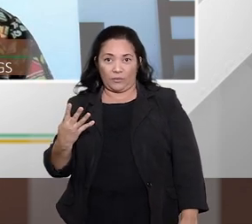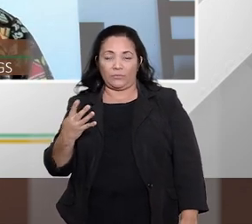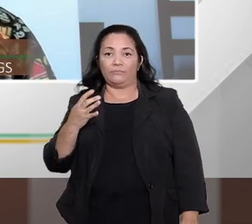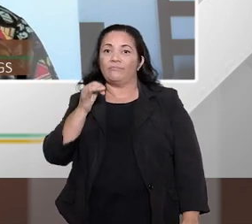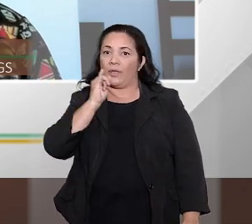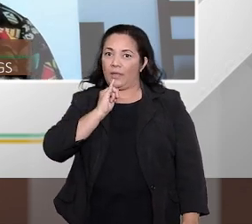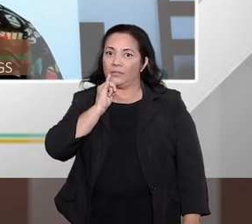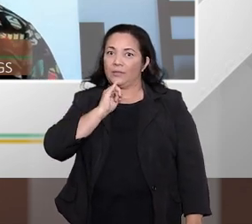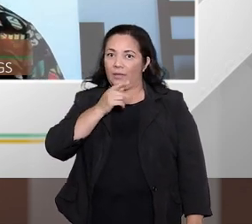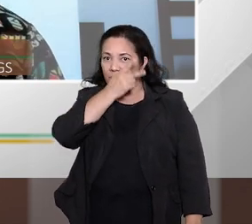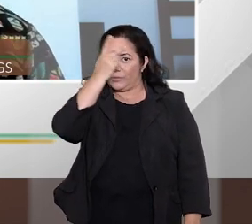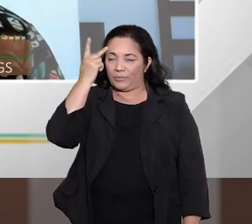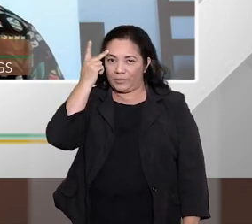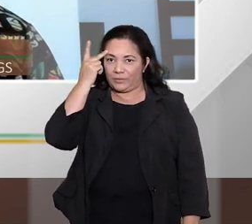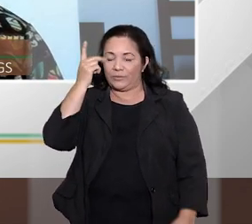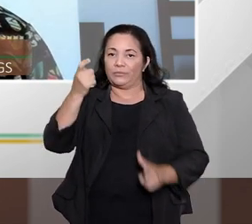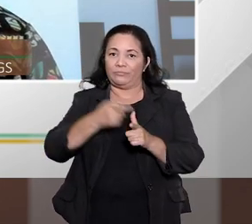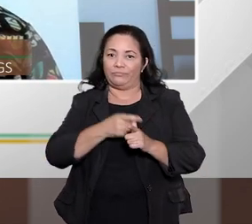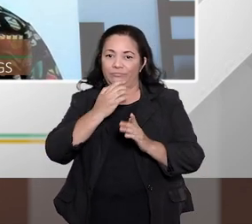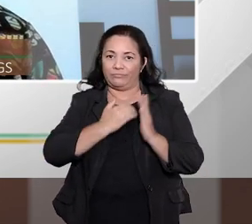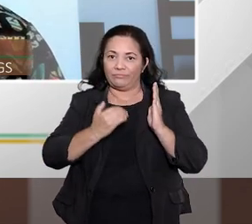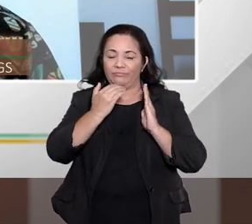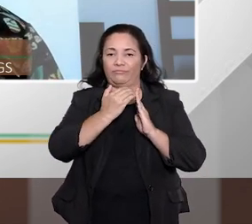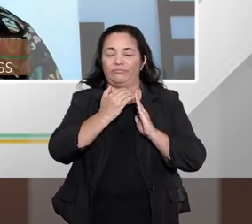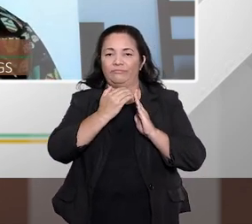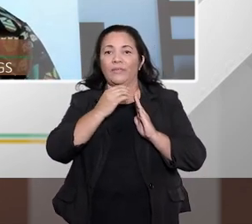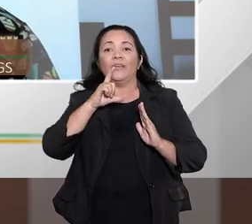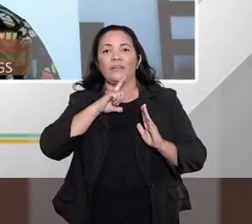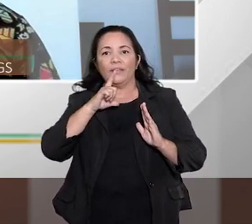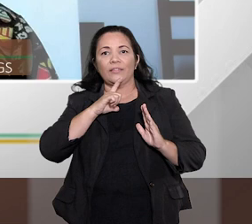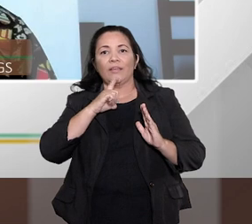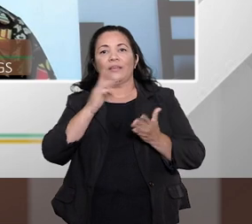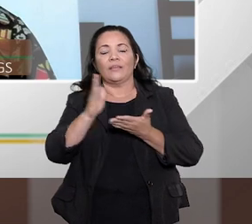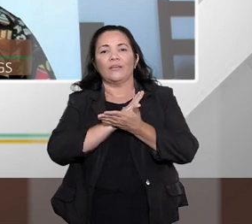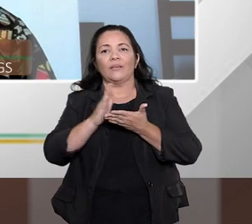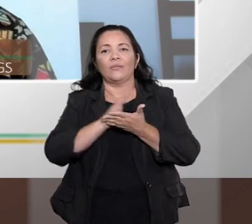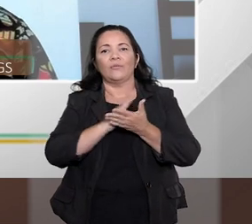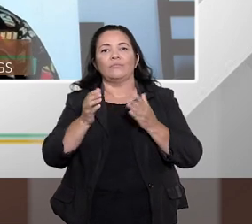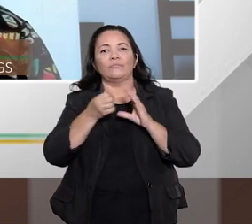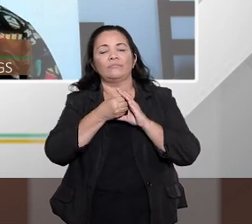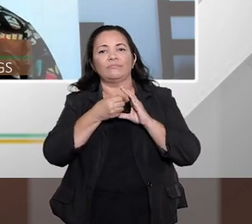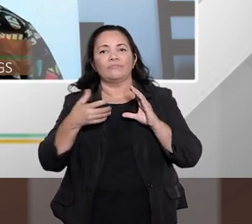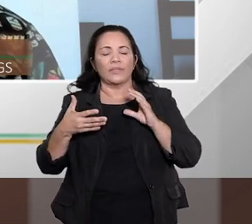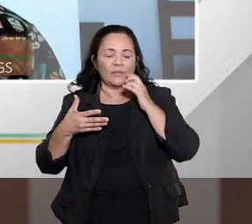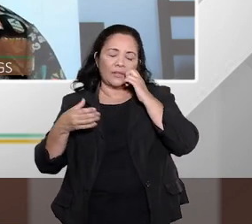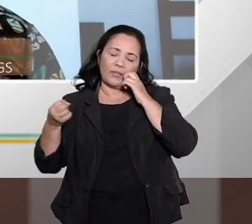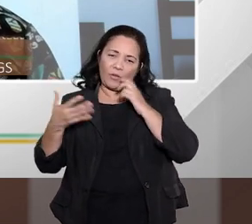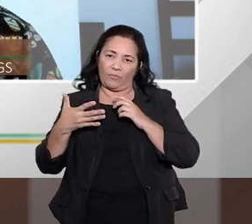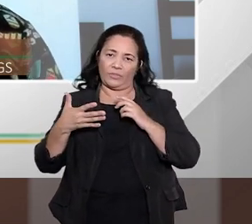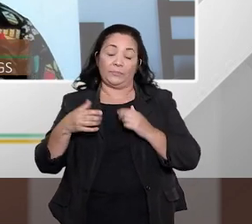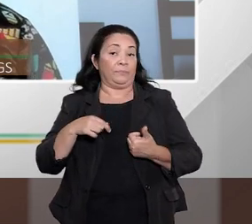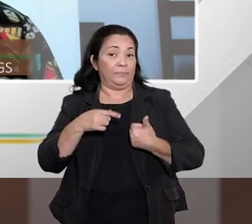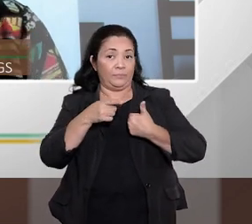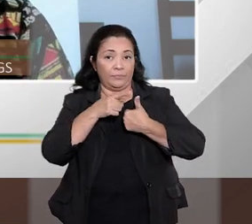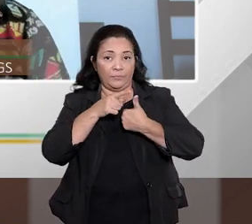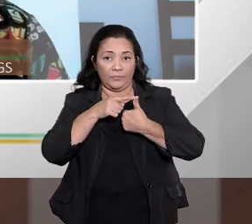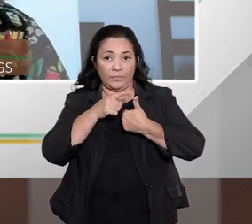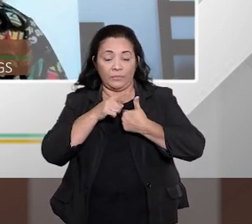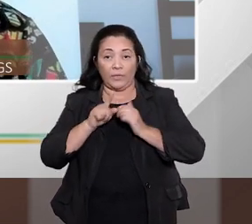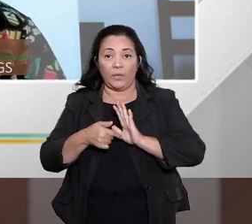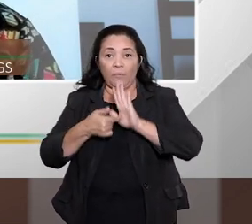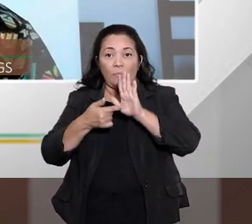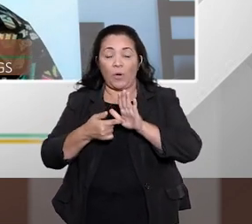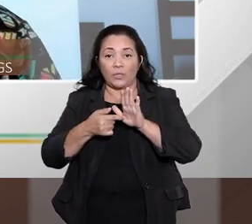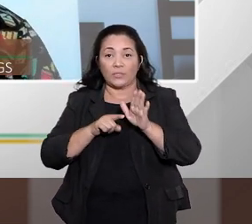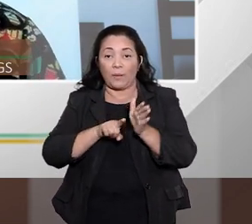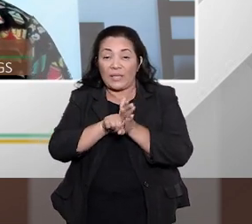casos e eles trazem algumas novidades assim primeiro mostram que